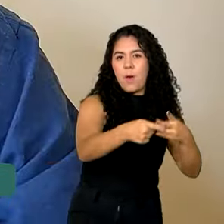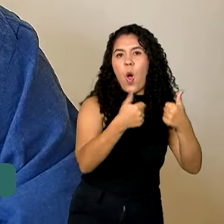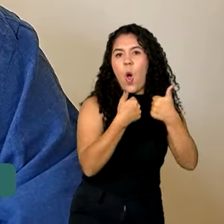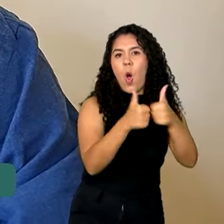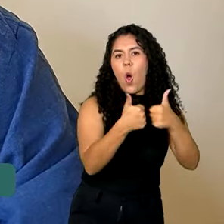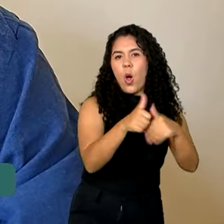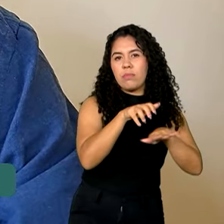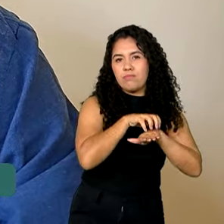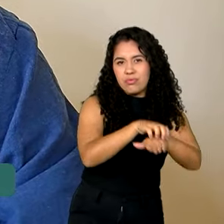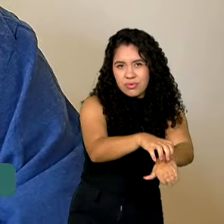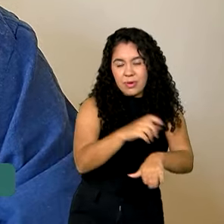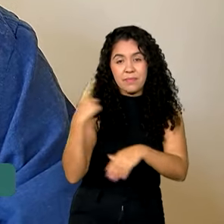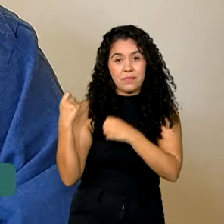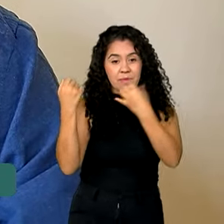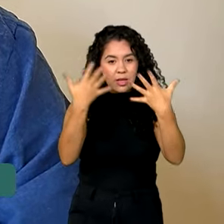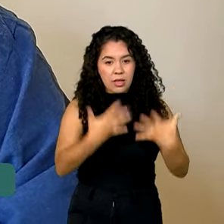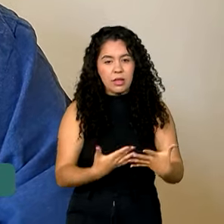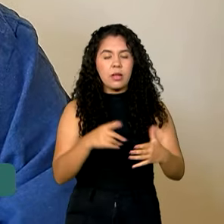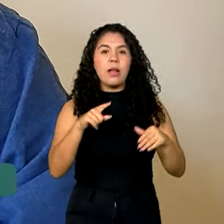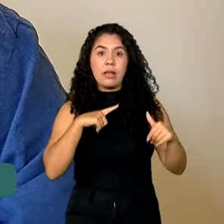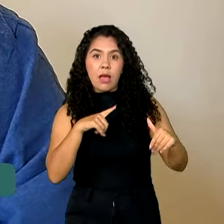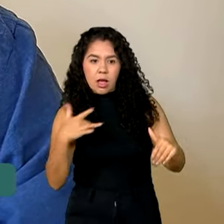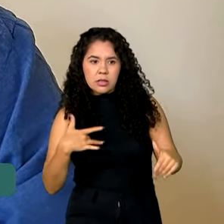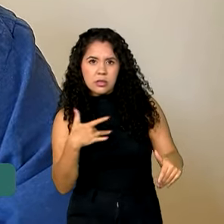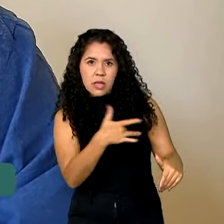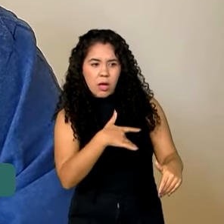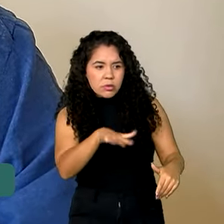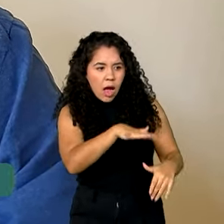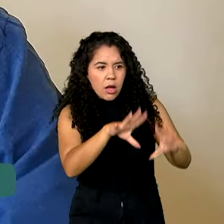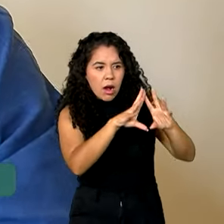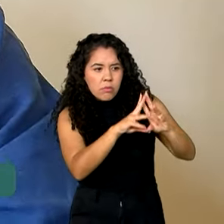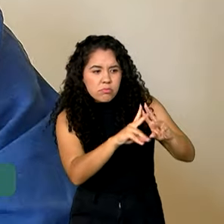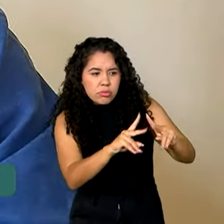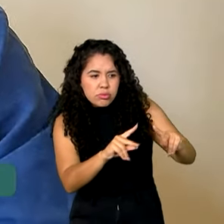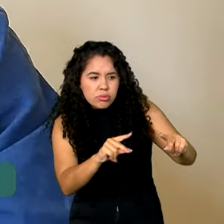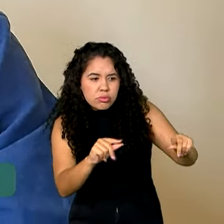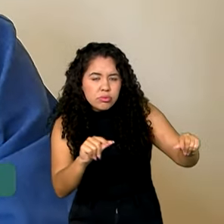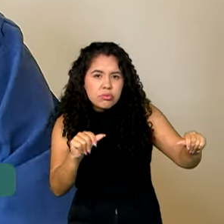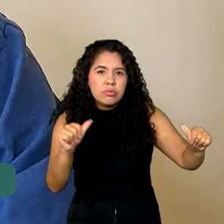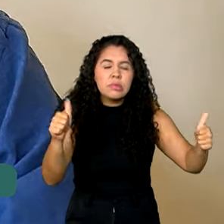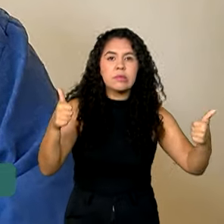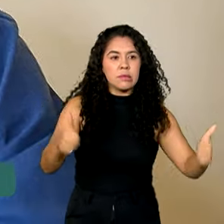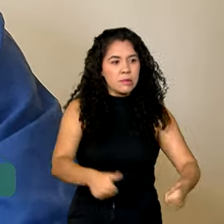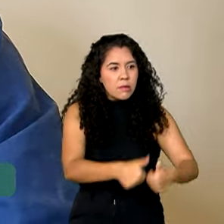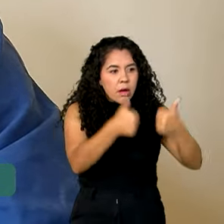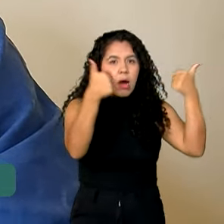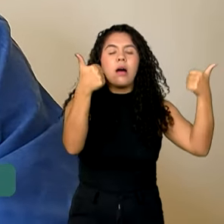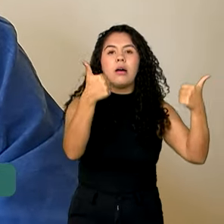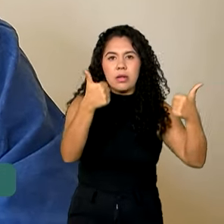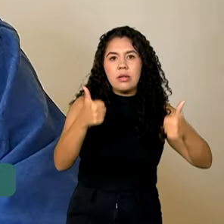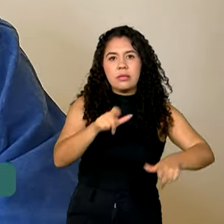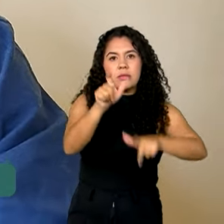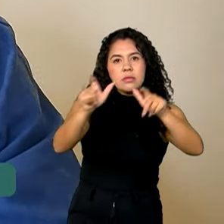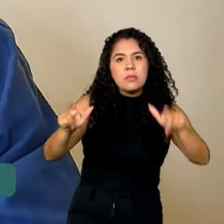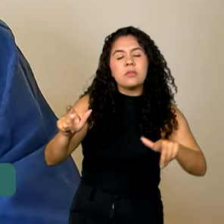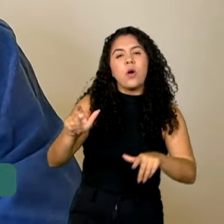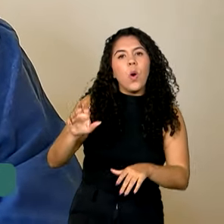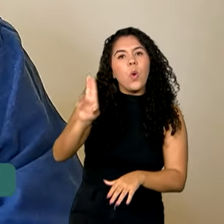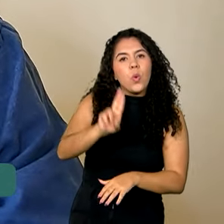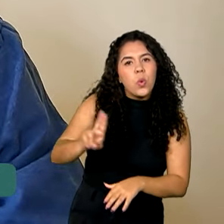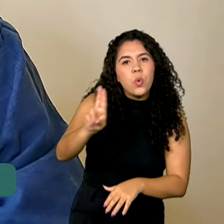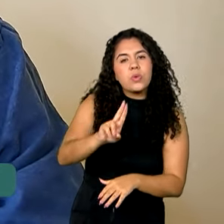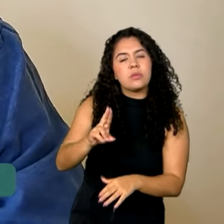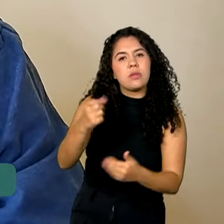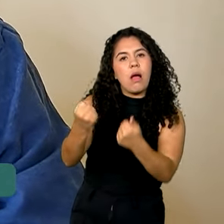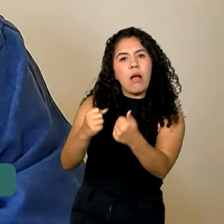O fim das restrições sanitárias que fizeram as pessoas migrarem do uso do carro particular e de empresa, um